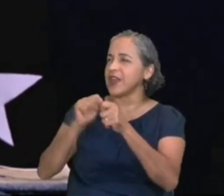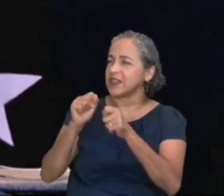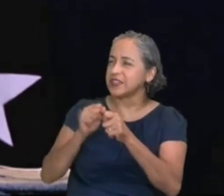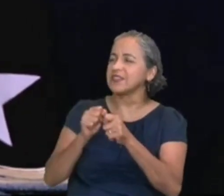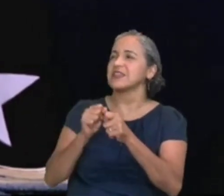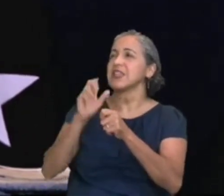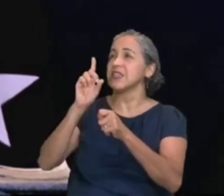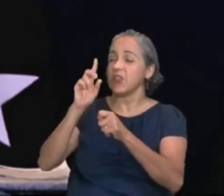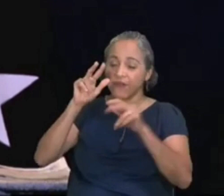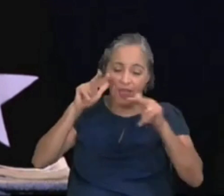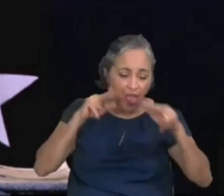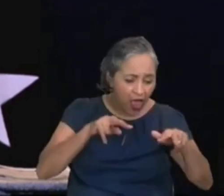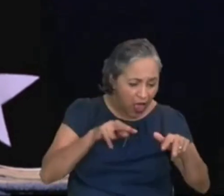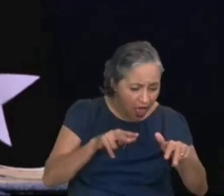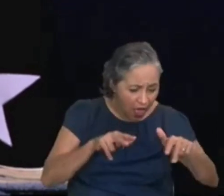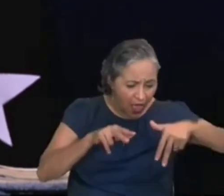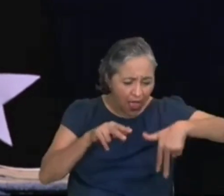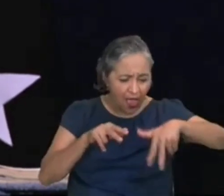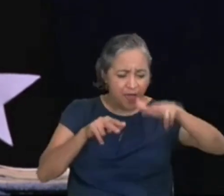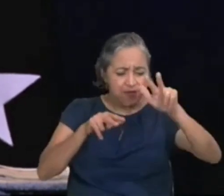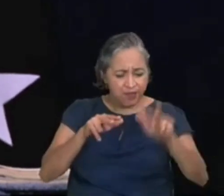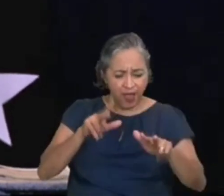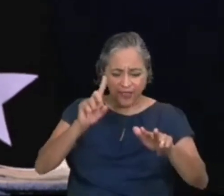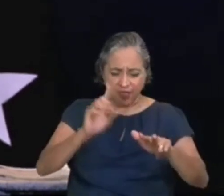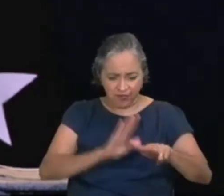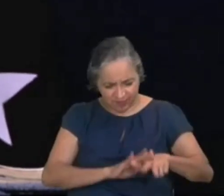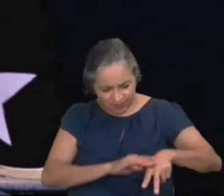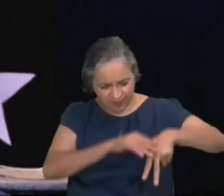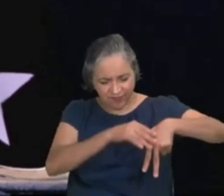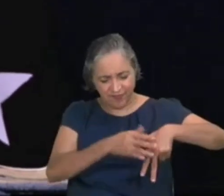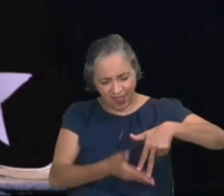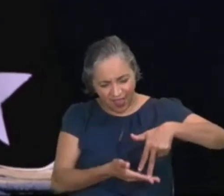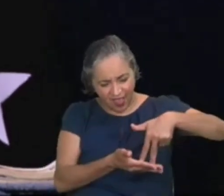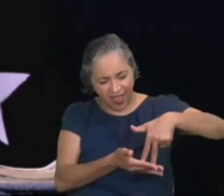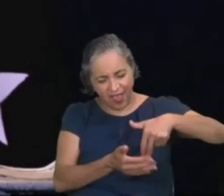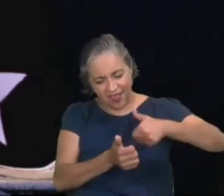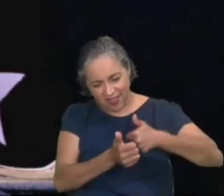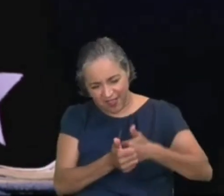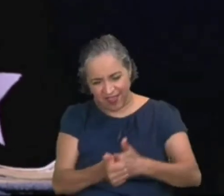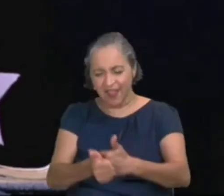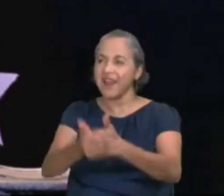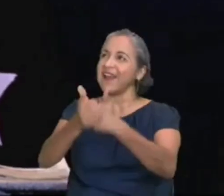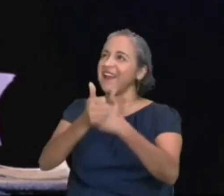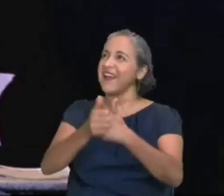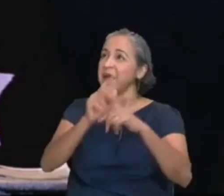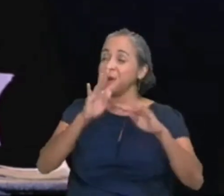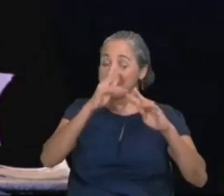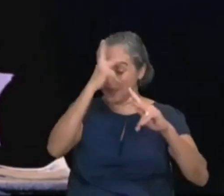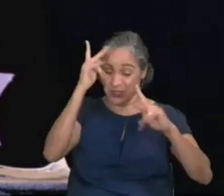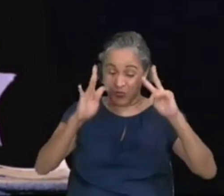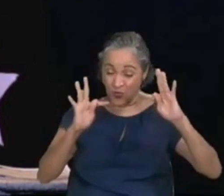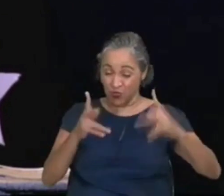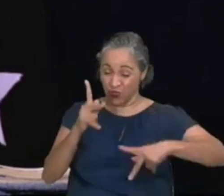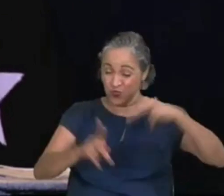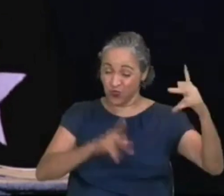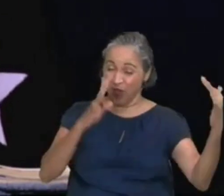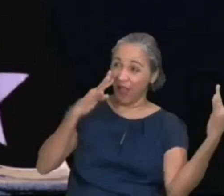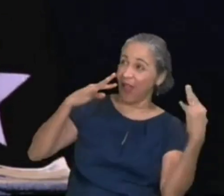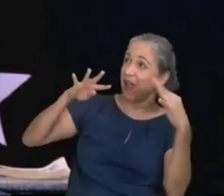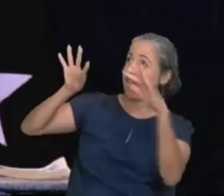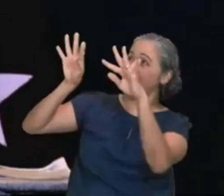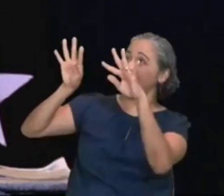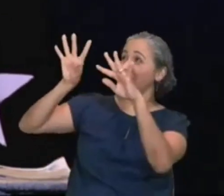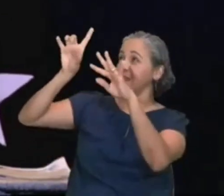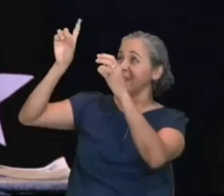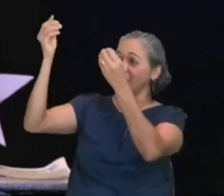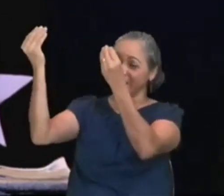todos, que caem, e levanta todos, que estão prostrados, os olhos, de todos, estão voltados, para ti, e tu lhes dás, o